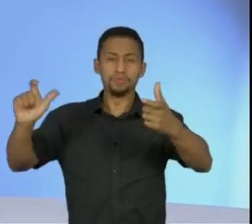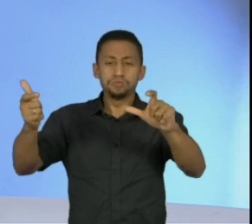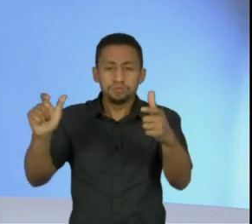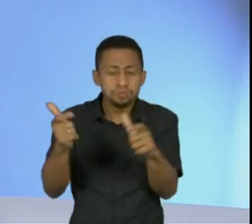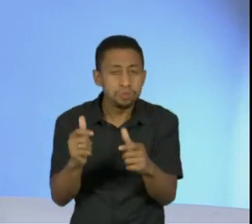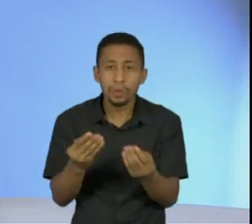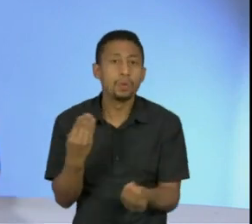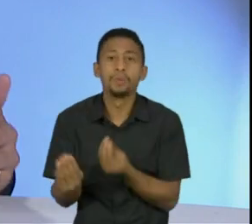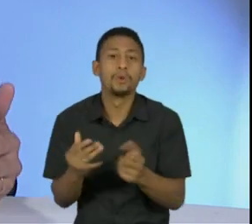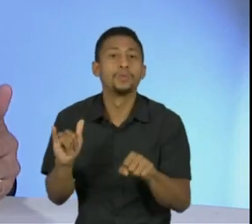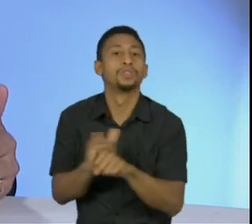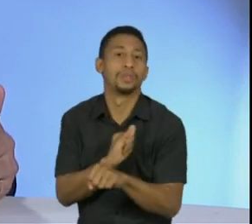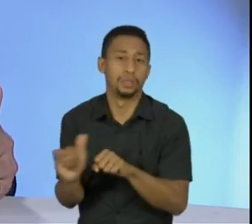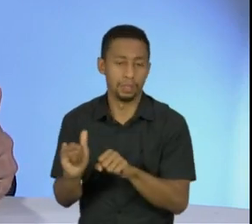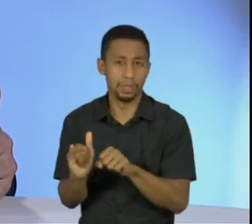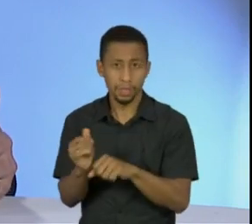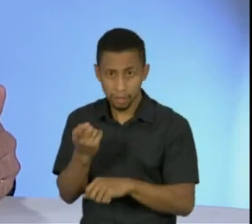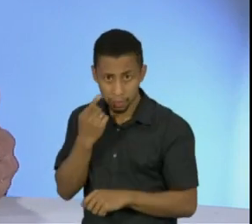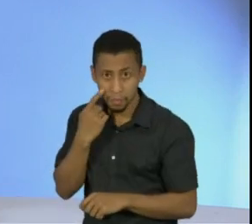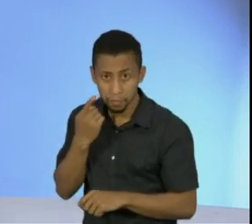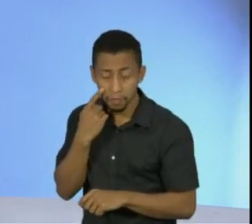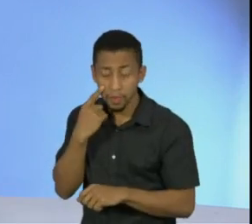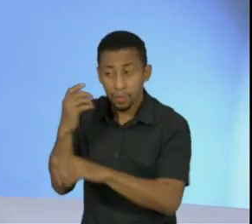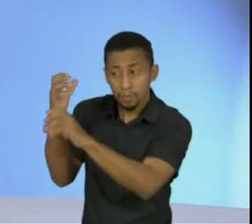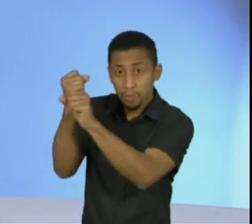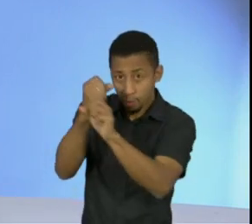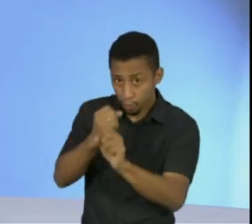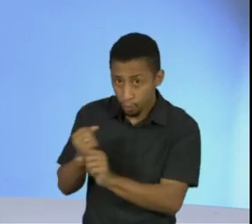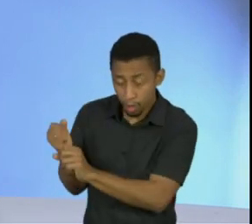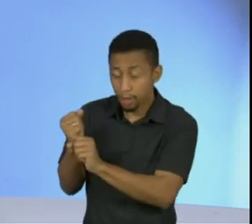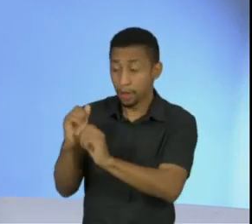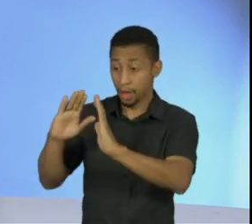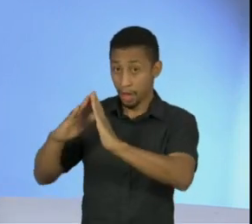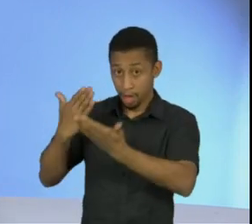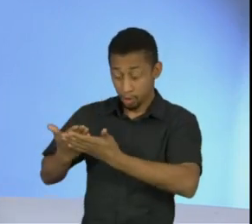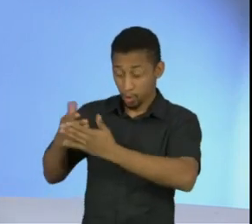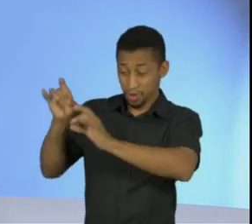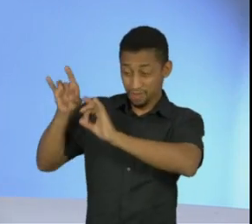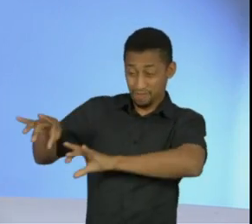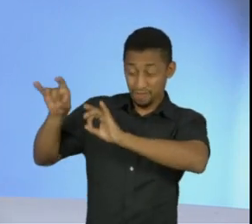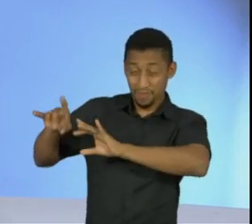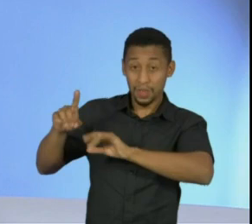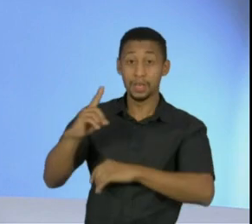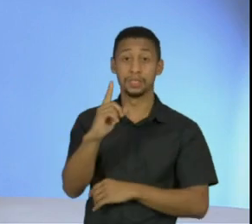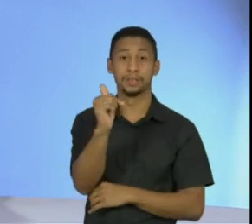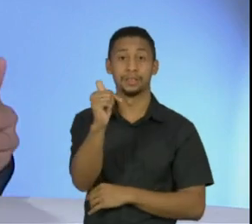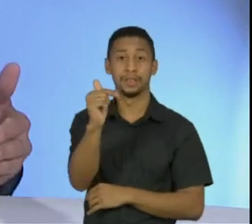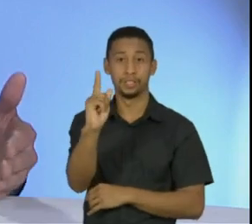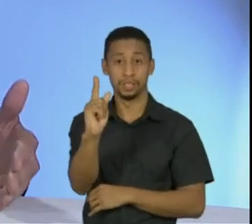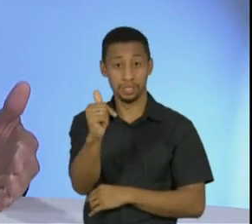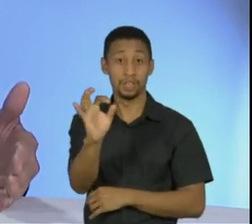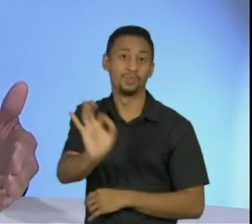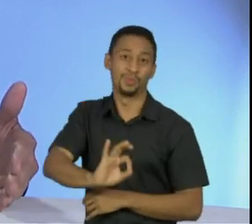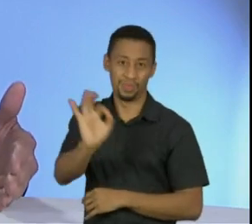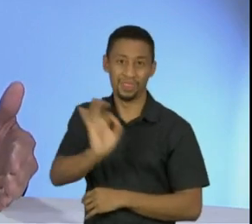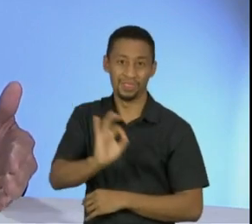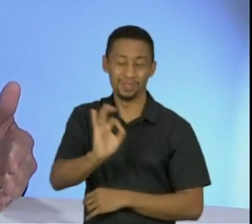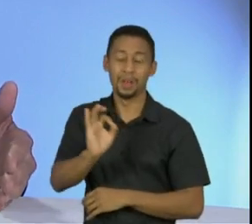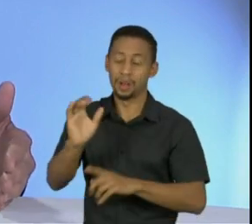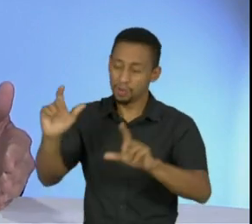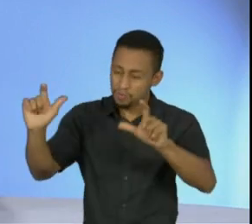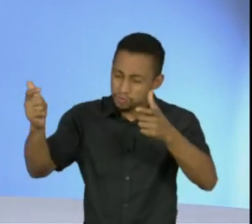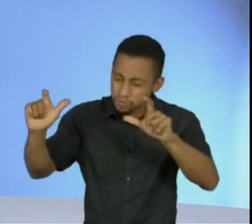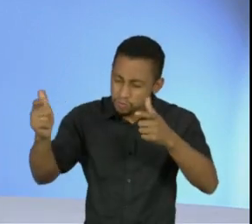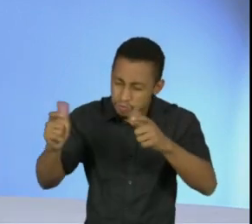Você sabe contar o abandono escolar, quando eu assumi o governo aqui no Ceará, 17%, nós chegamos a menos de 5%,